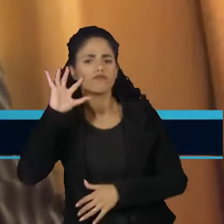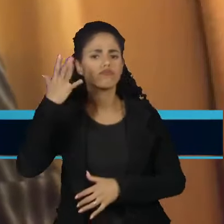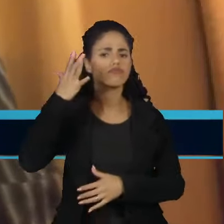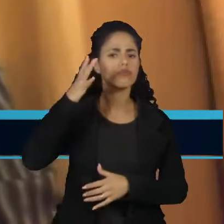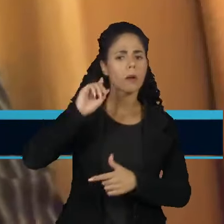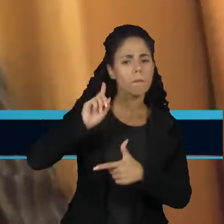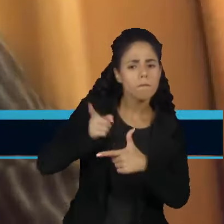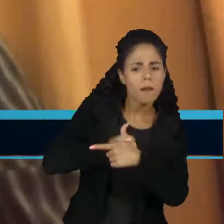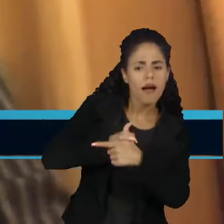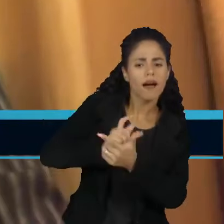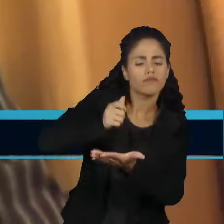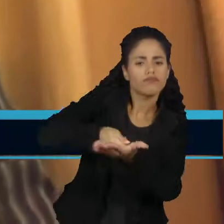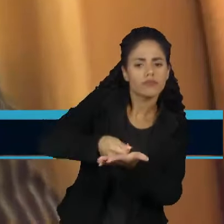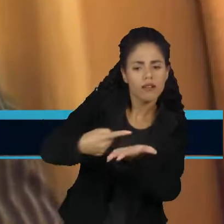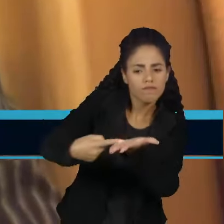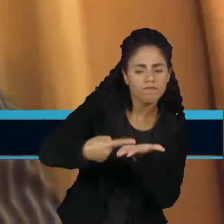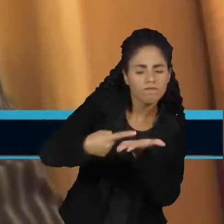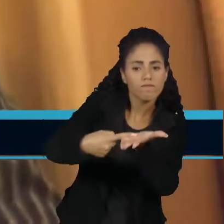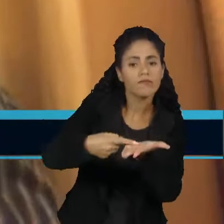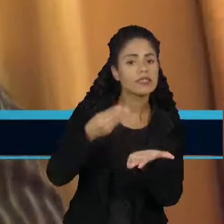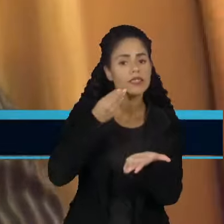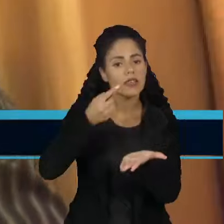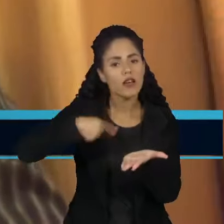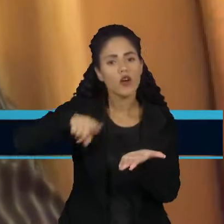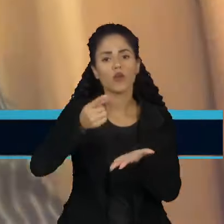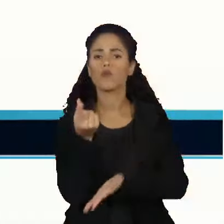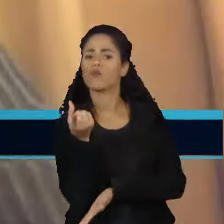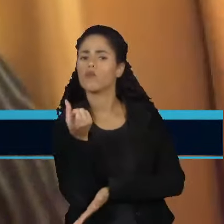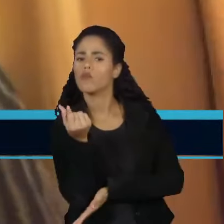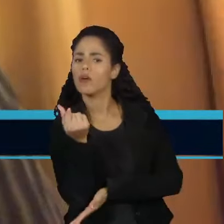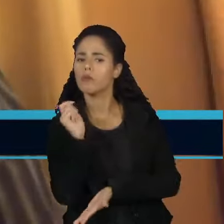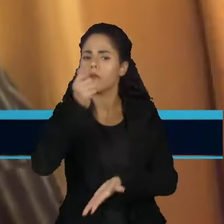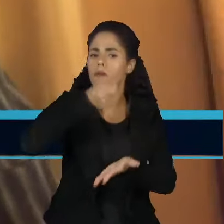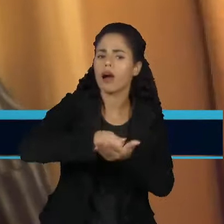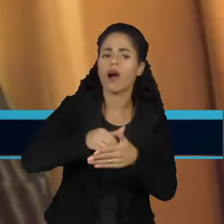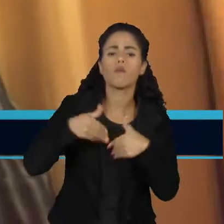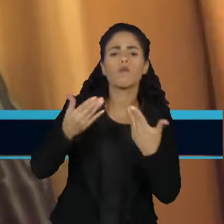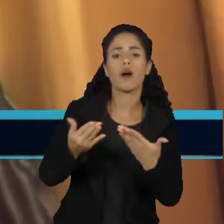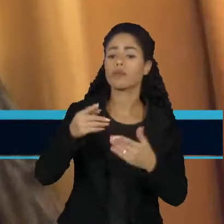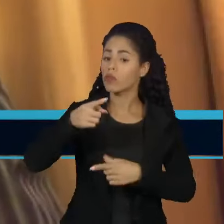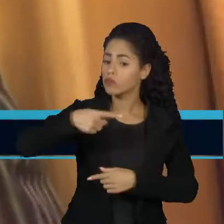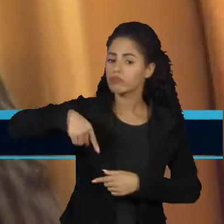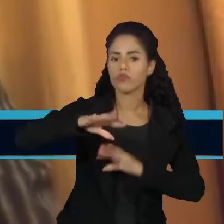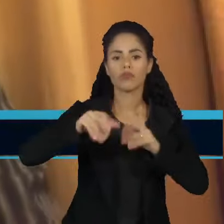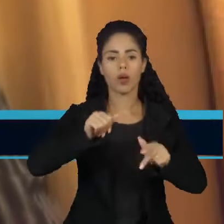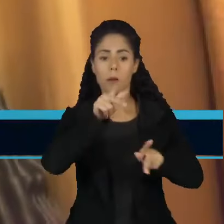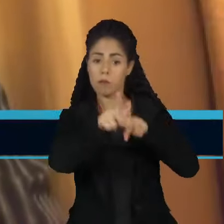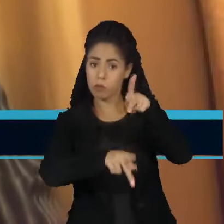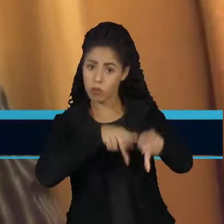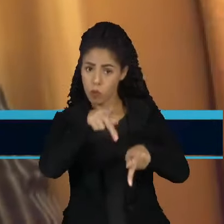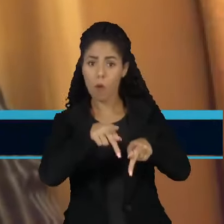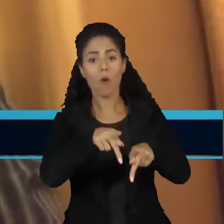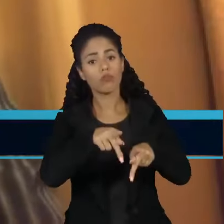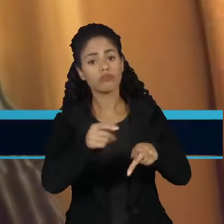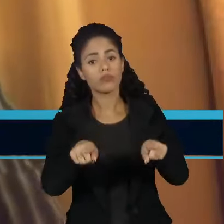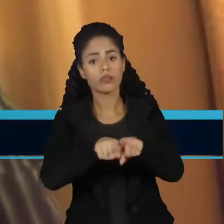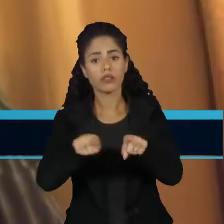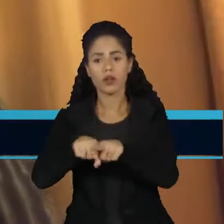homologação dos acordos que sejam firmados. E todos vão ganhar porque os PROCONs têm bastante